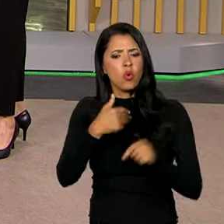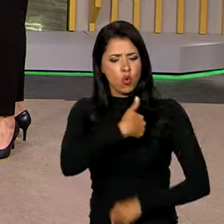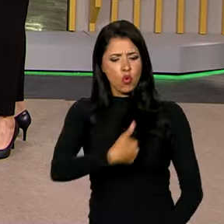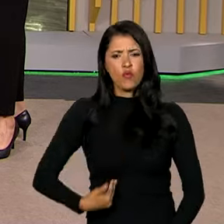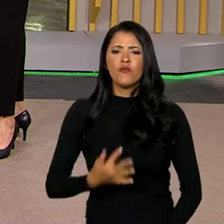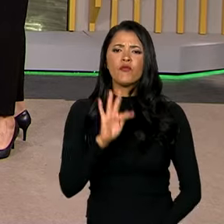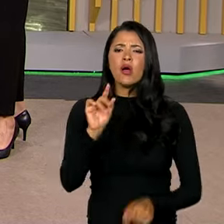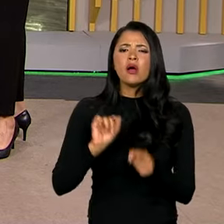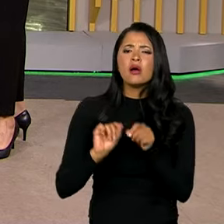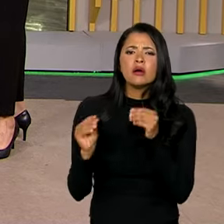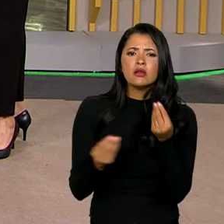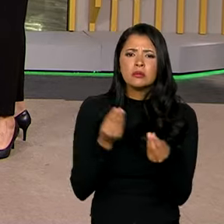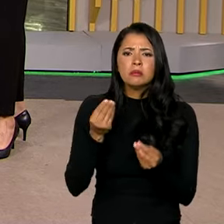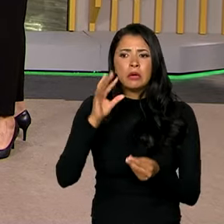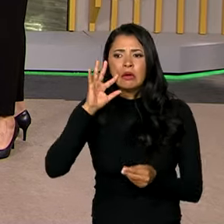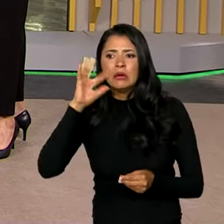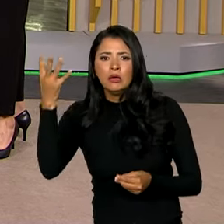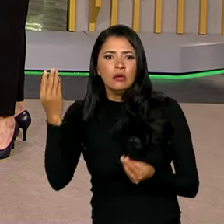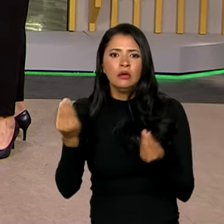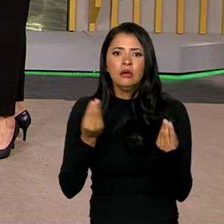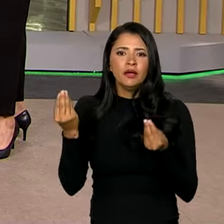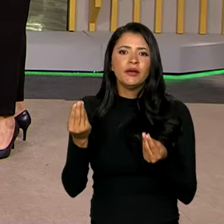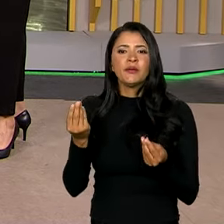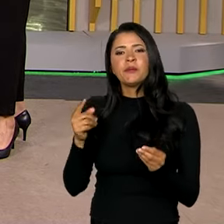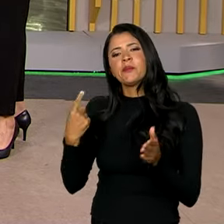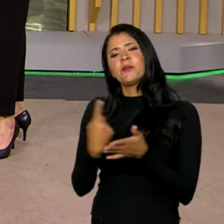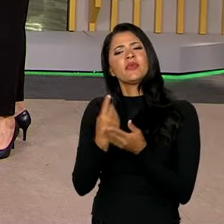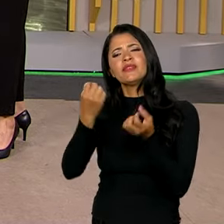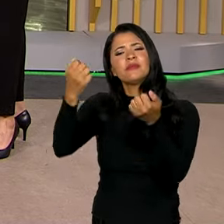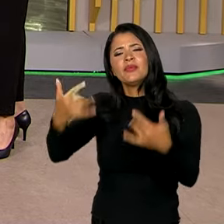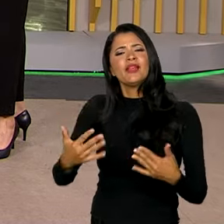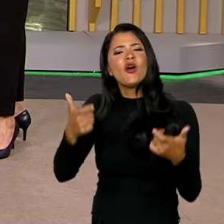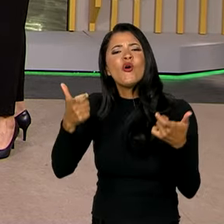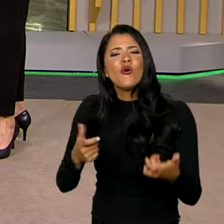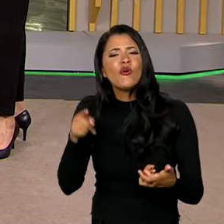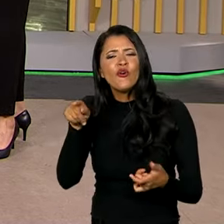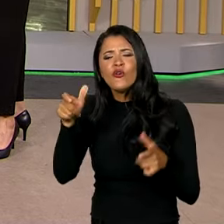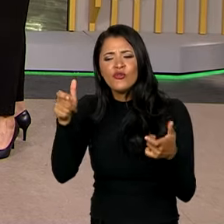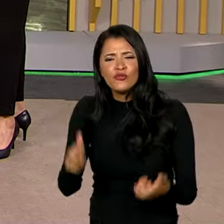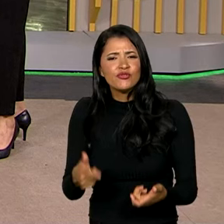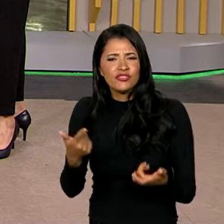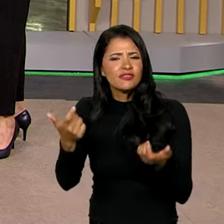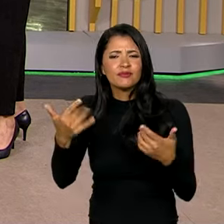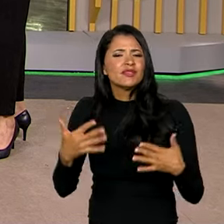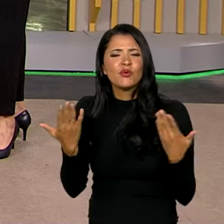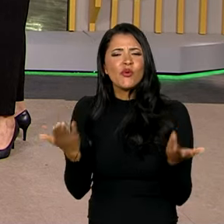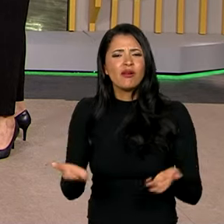federal tem feito pra resolver essa questão. Conta pra gente onde você está, Vanessa, quais as informações.